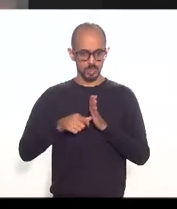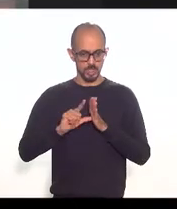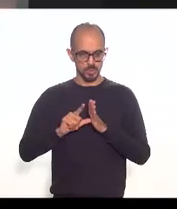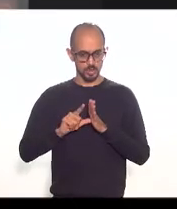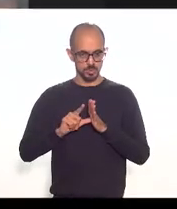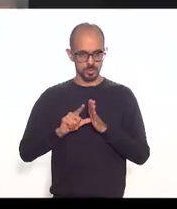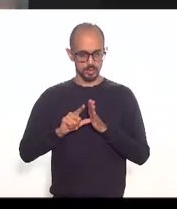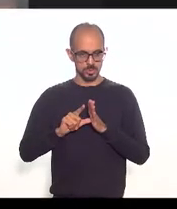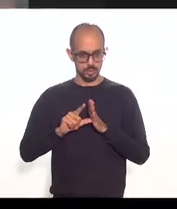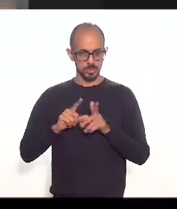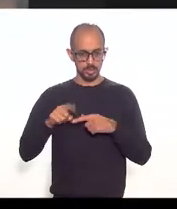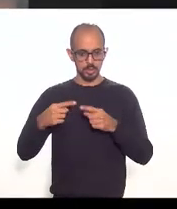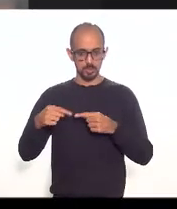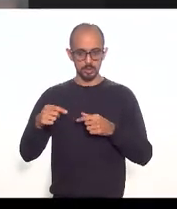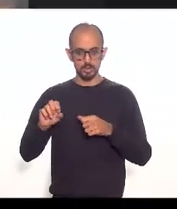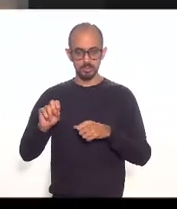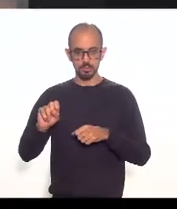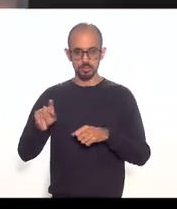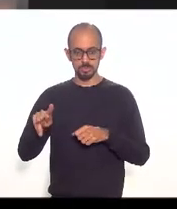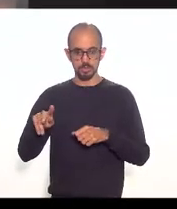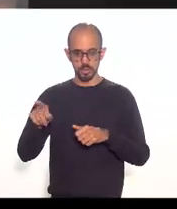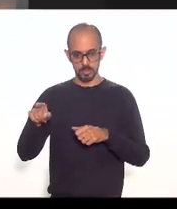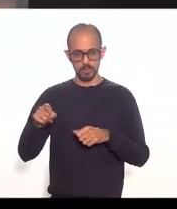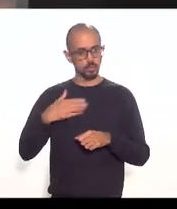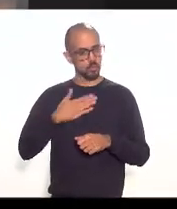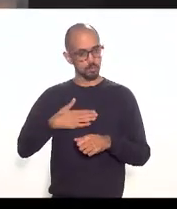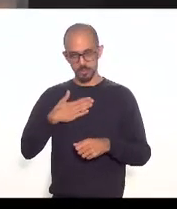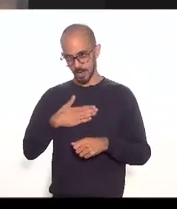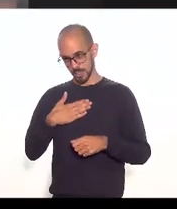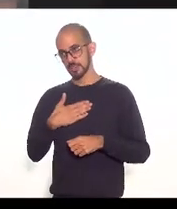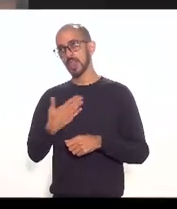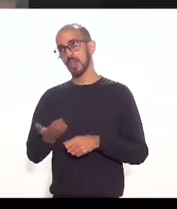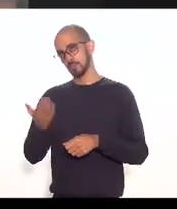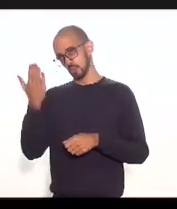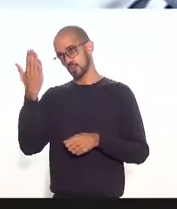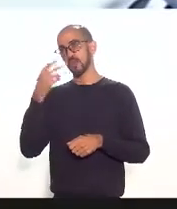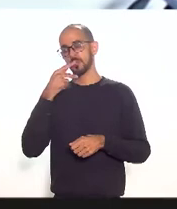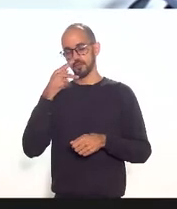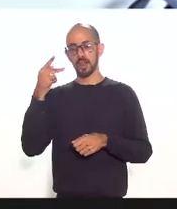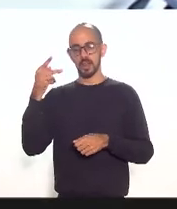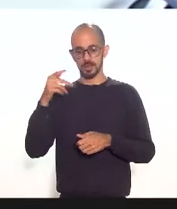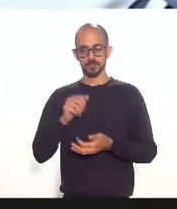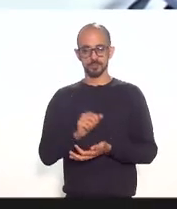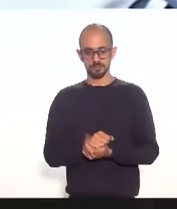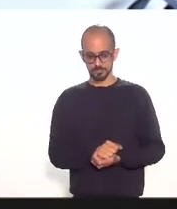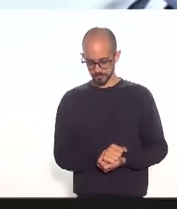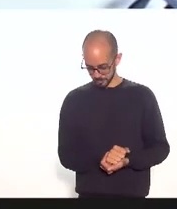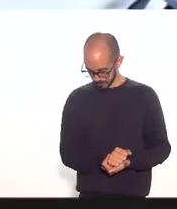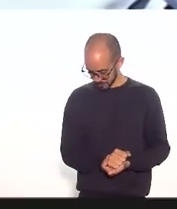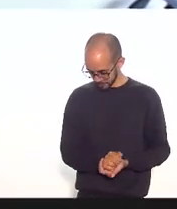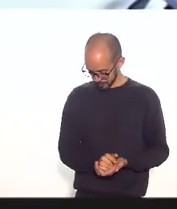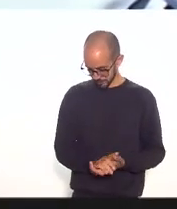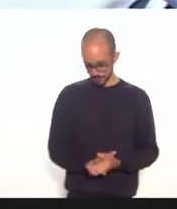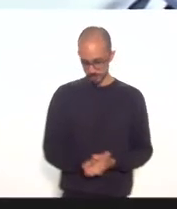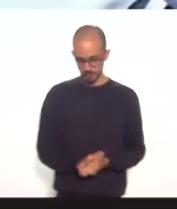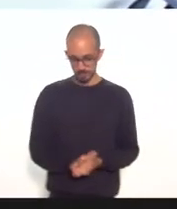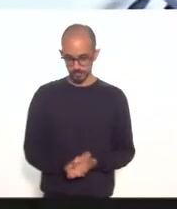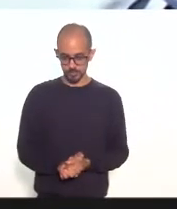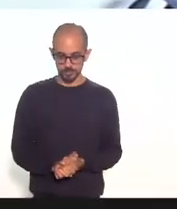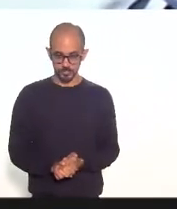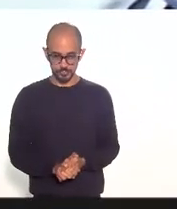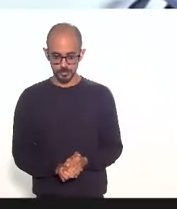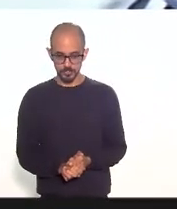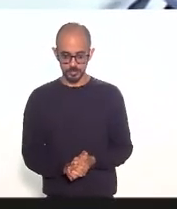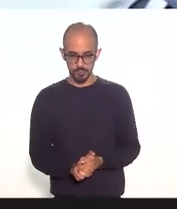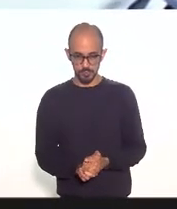Cláudia Friza ok obrigado eu dou o prazer já que vossa excelência duplete secretário deputado o senhor fala por último